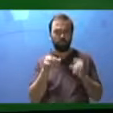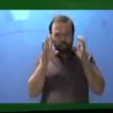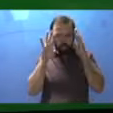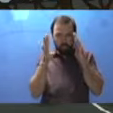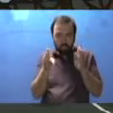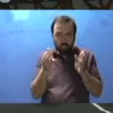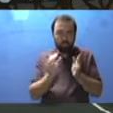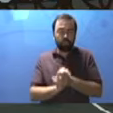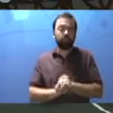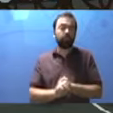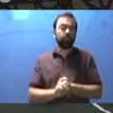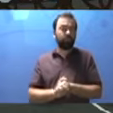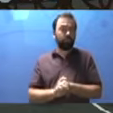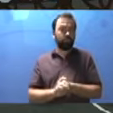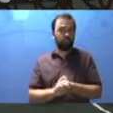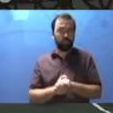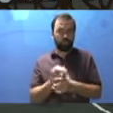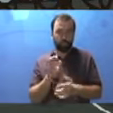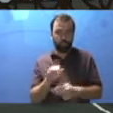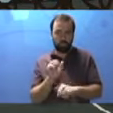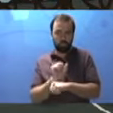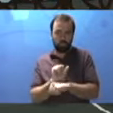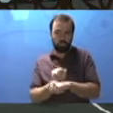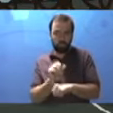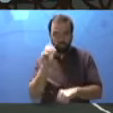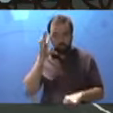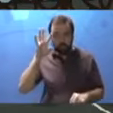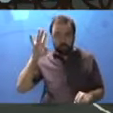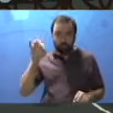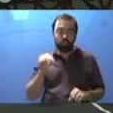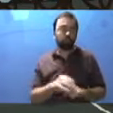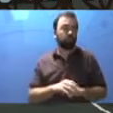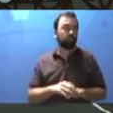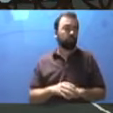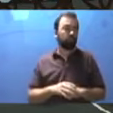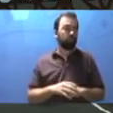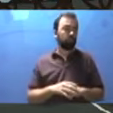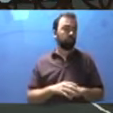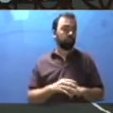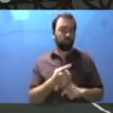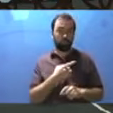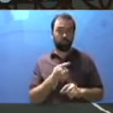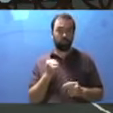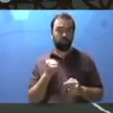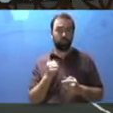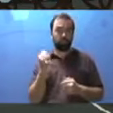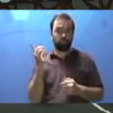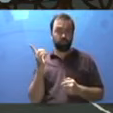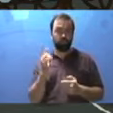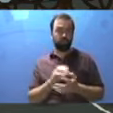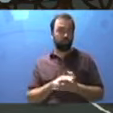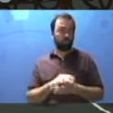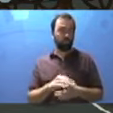Você já prestou atenção nisso? Você já parou para pensar? Vamos olhar aqui, ó. Olha que legal isso aqui.